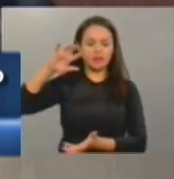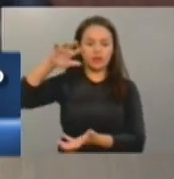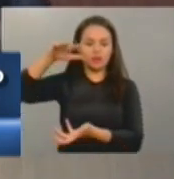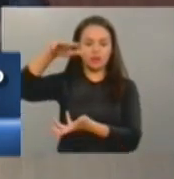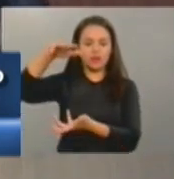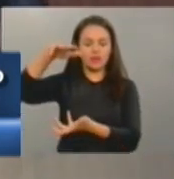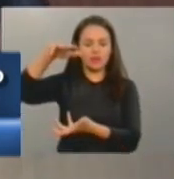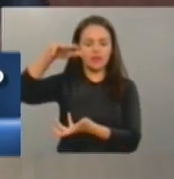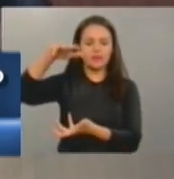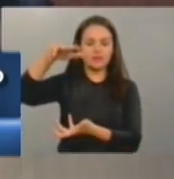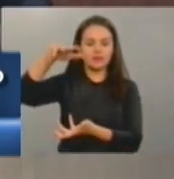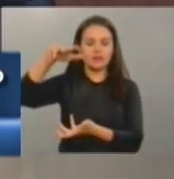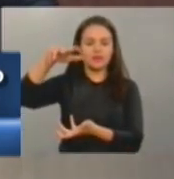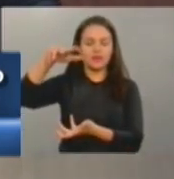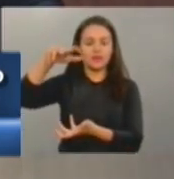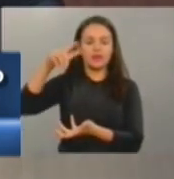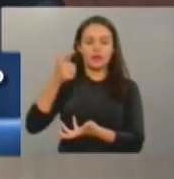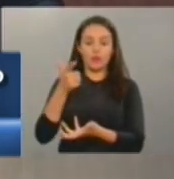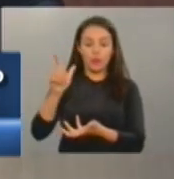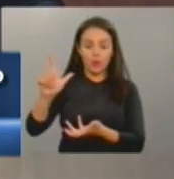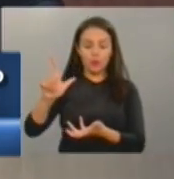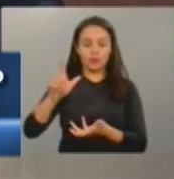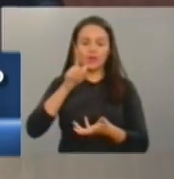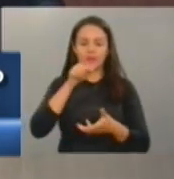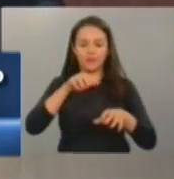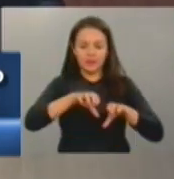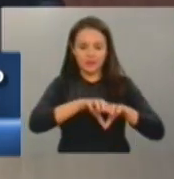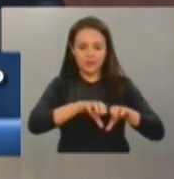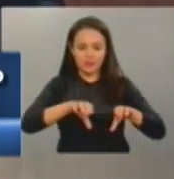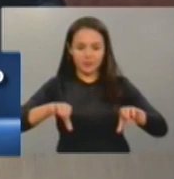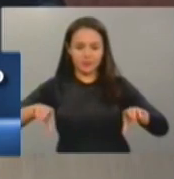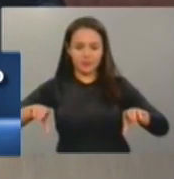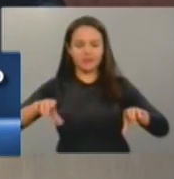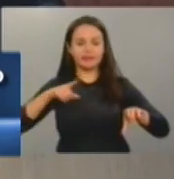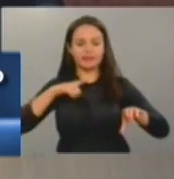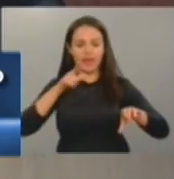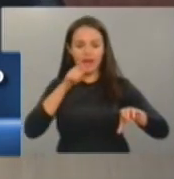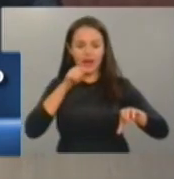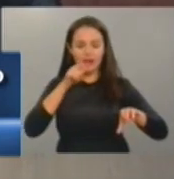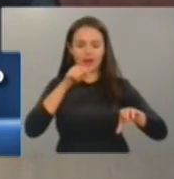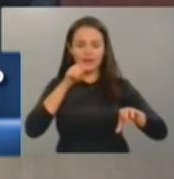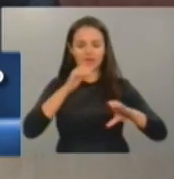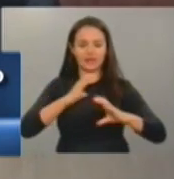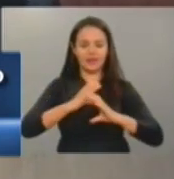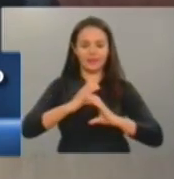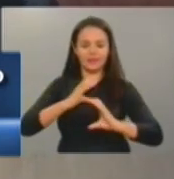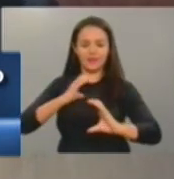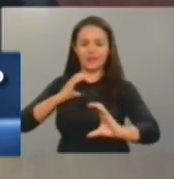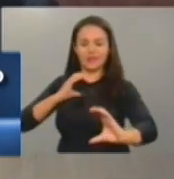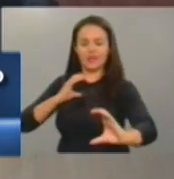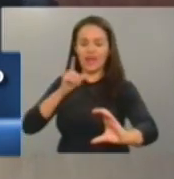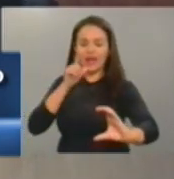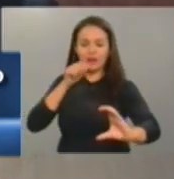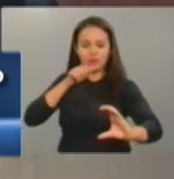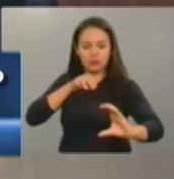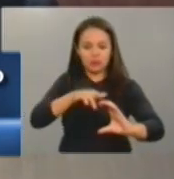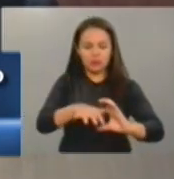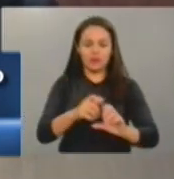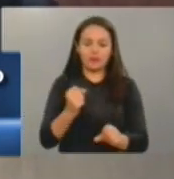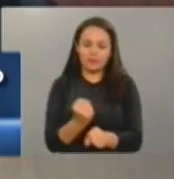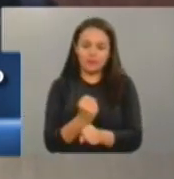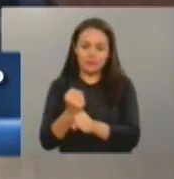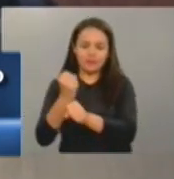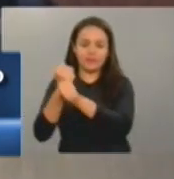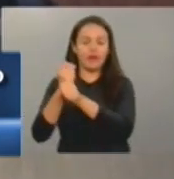através das adutoras de montagem rápida, e está sendo continuada, está tendo a continuação nesse governo. Citaria aqui uma